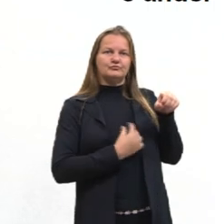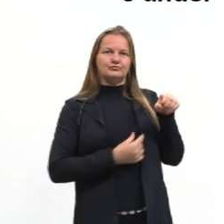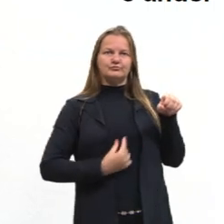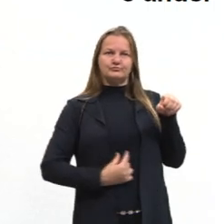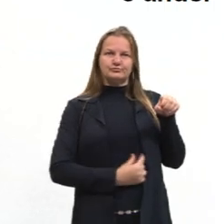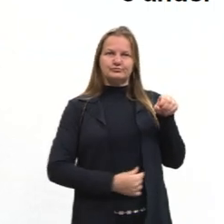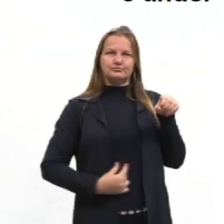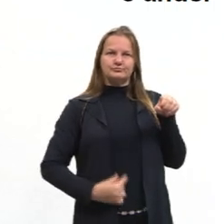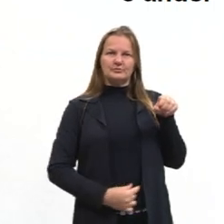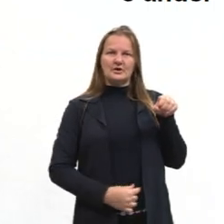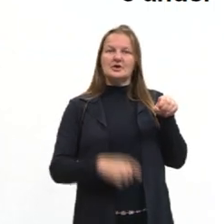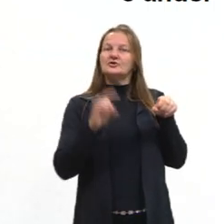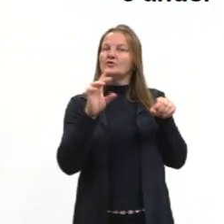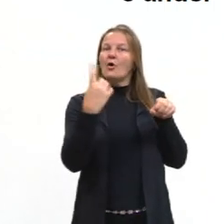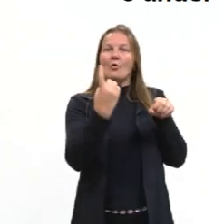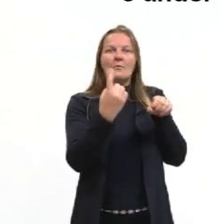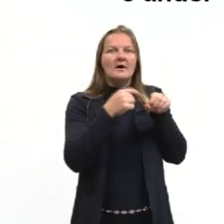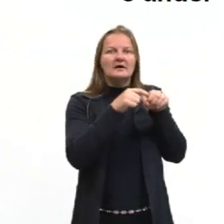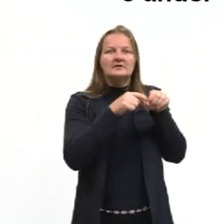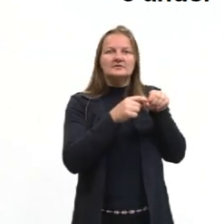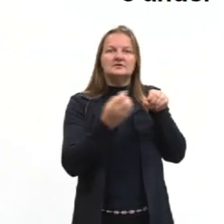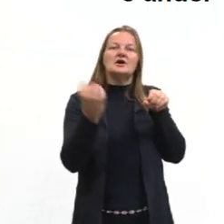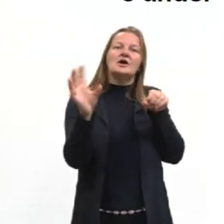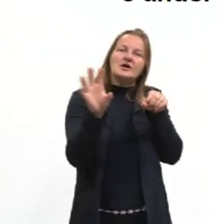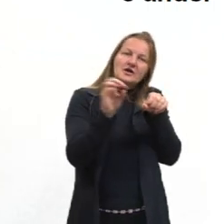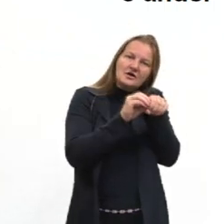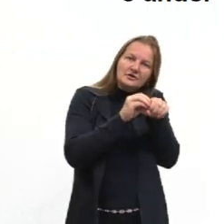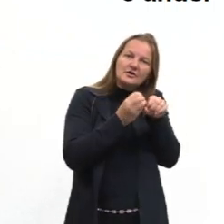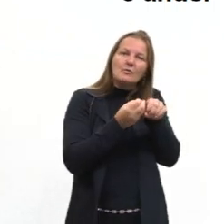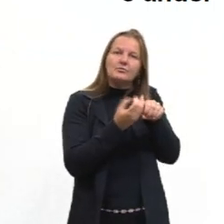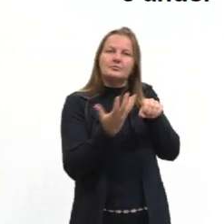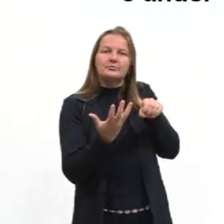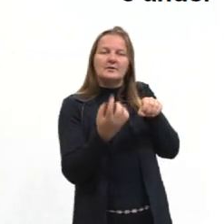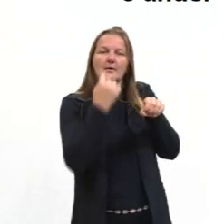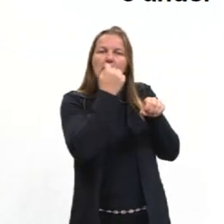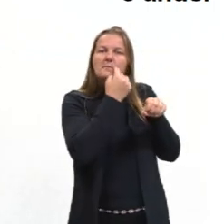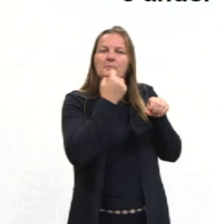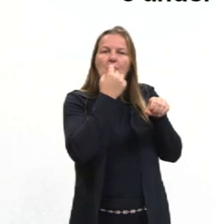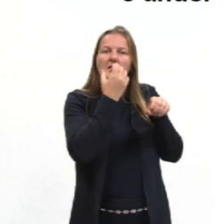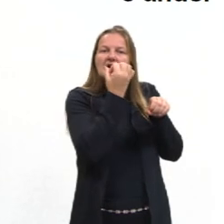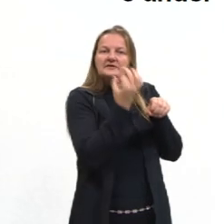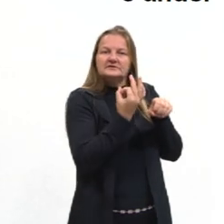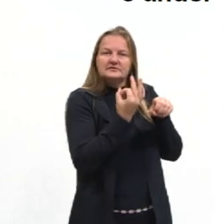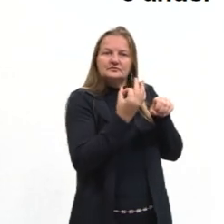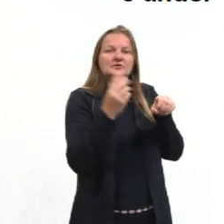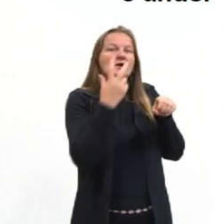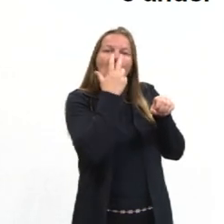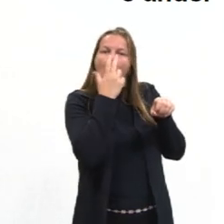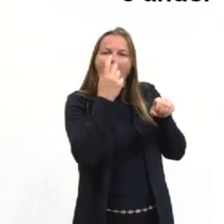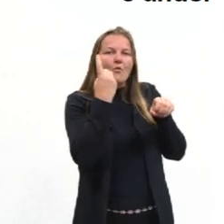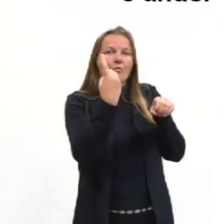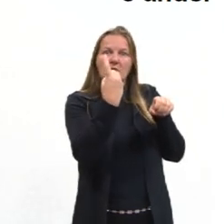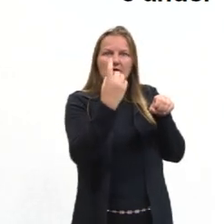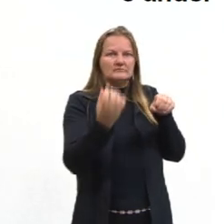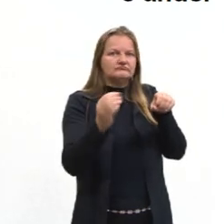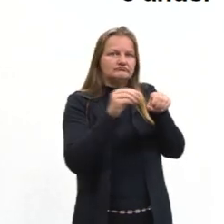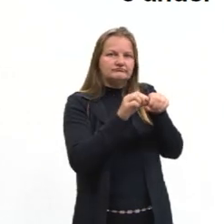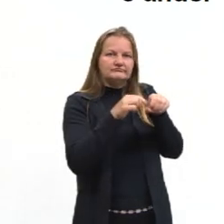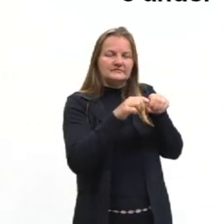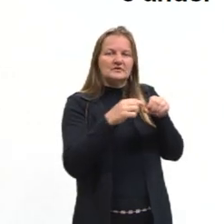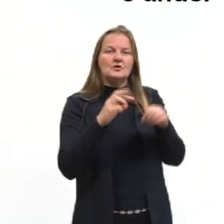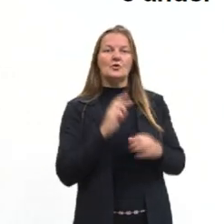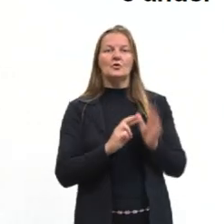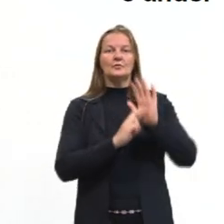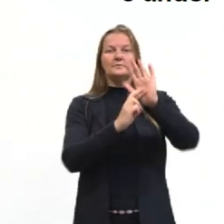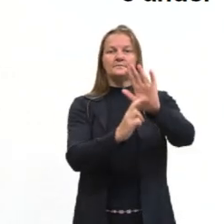e apenas uma abertura que funciona também como boca e anos. Então, os principais representantes desse filo